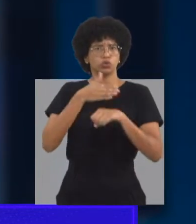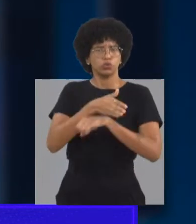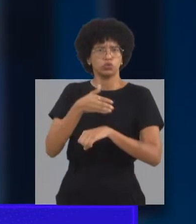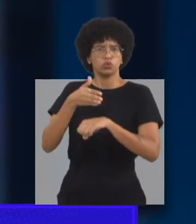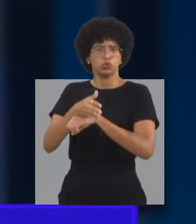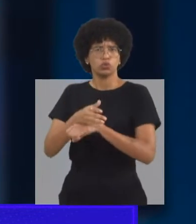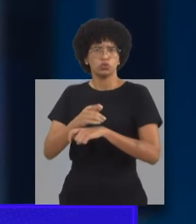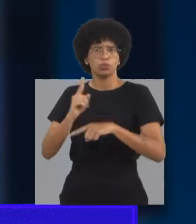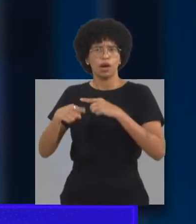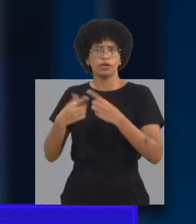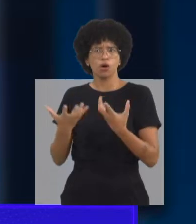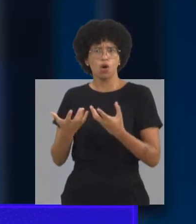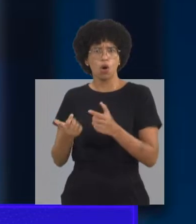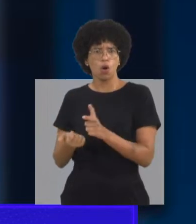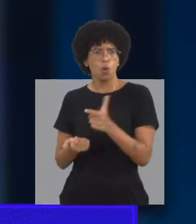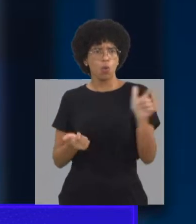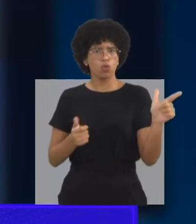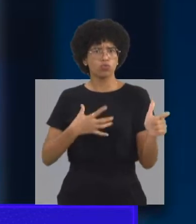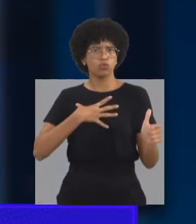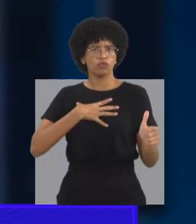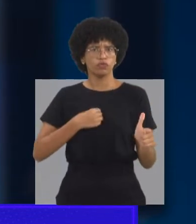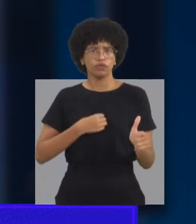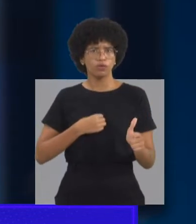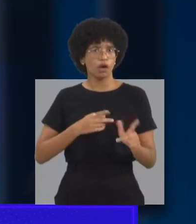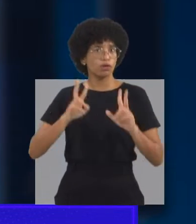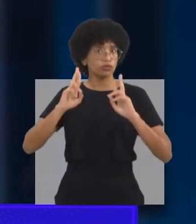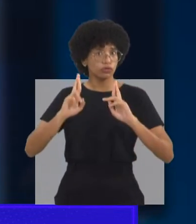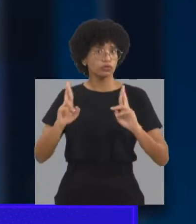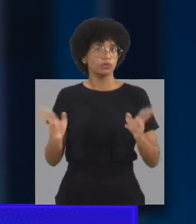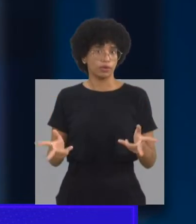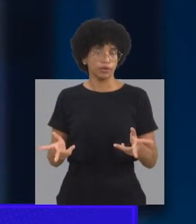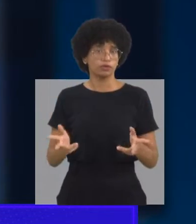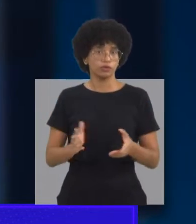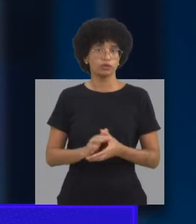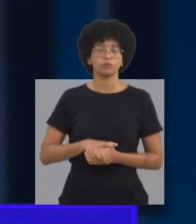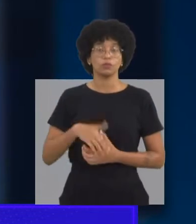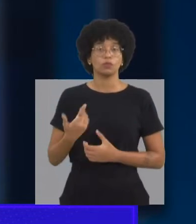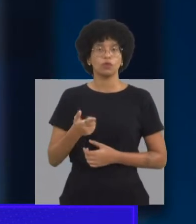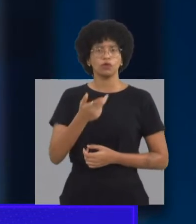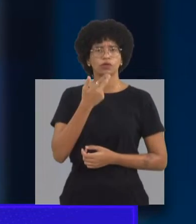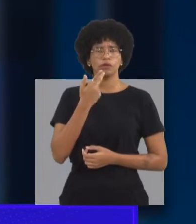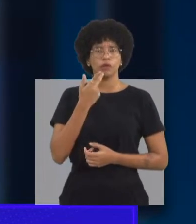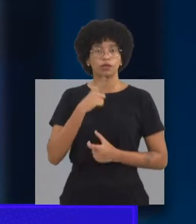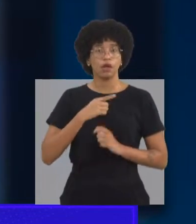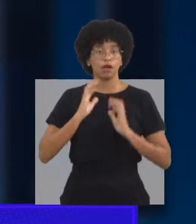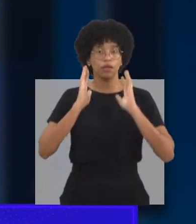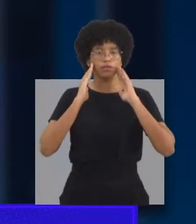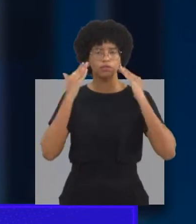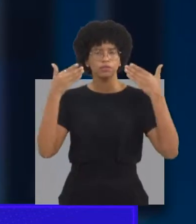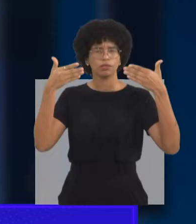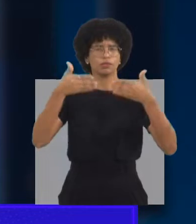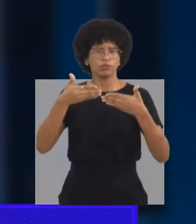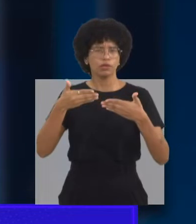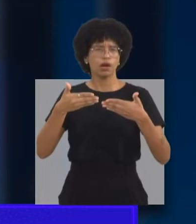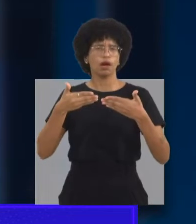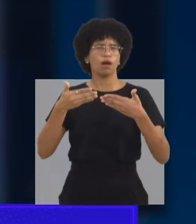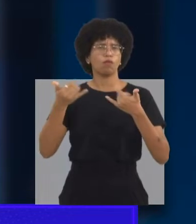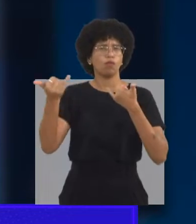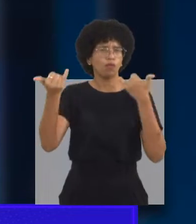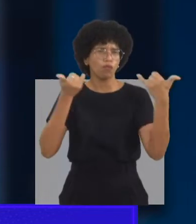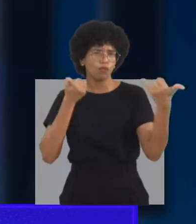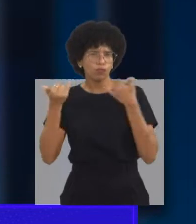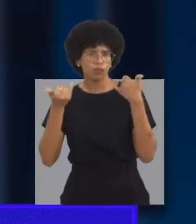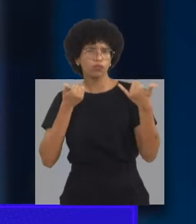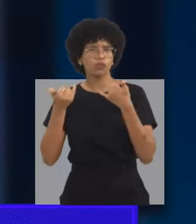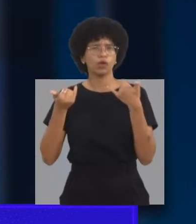filho mais velho, eu noto que ele era mais agitado, ele era mais participativo, já com esse, não está acontecendo dessa